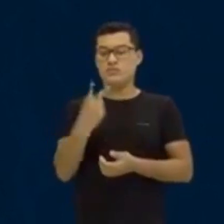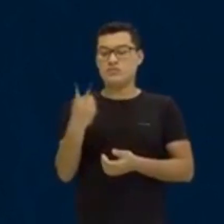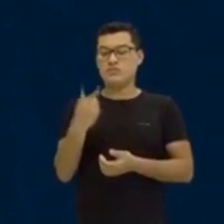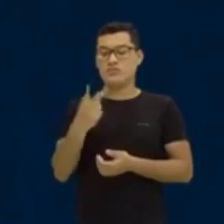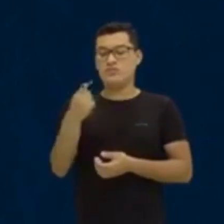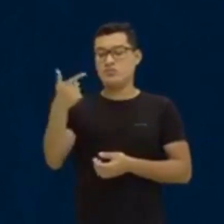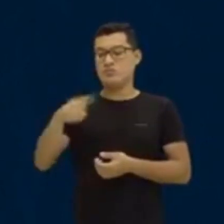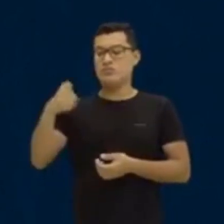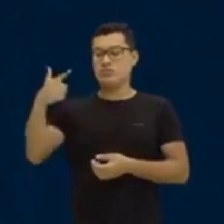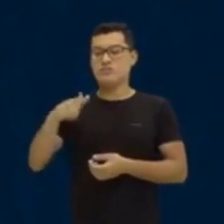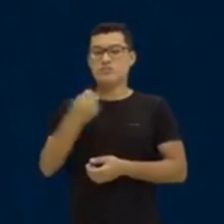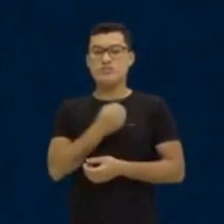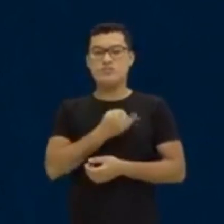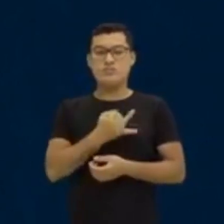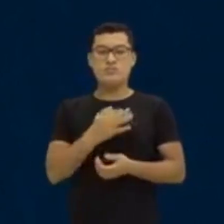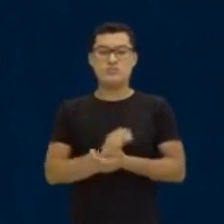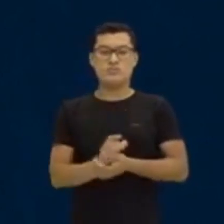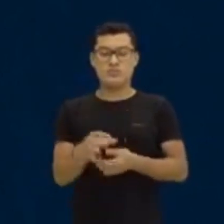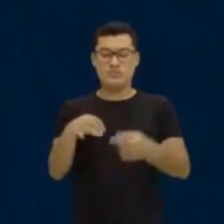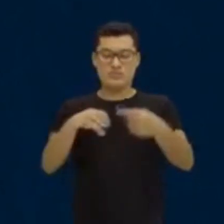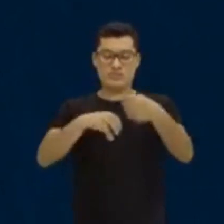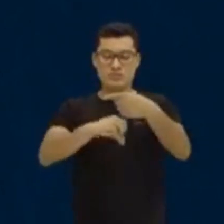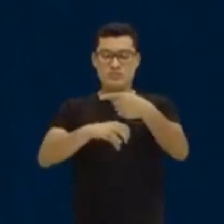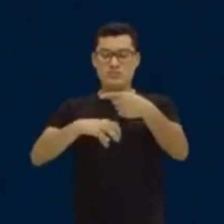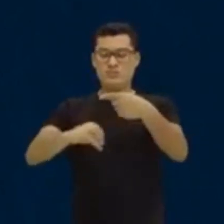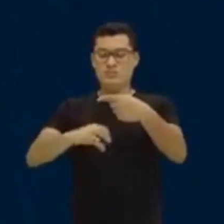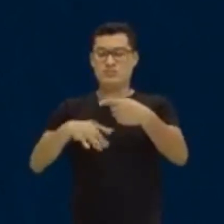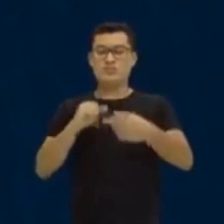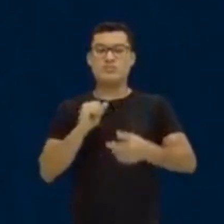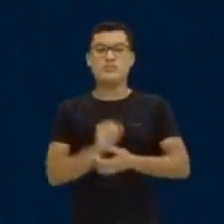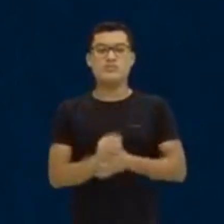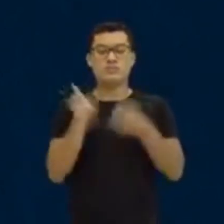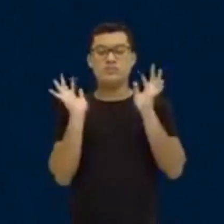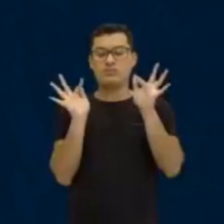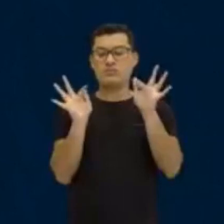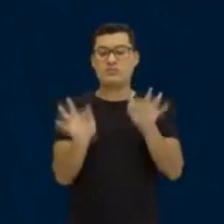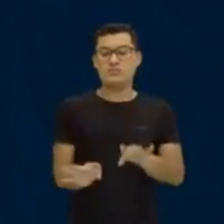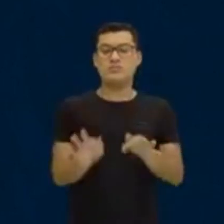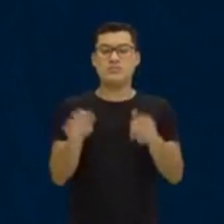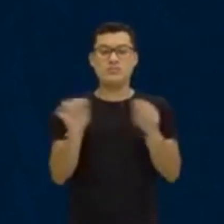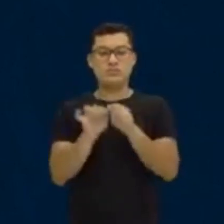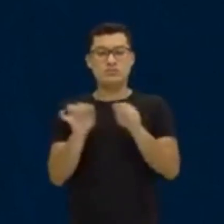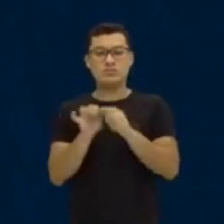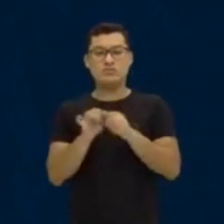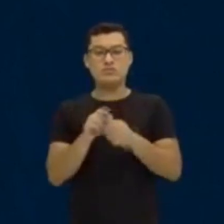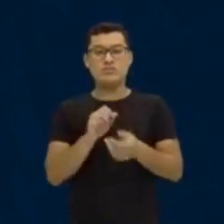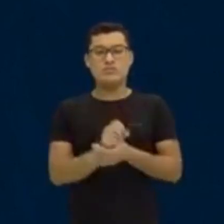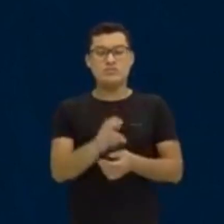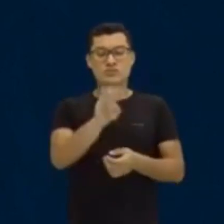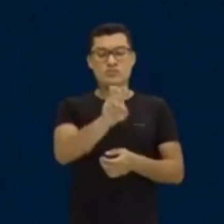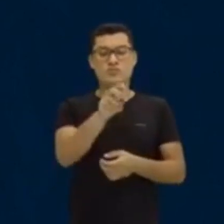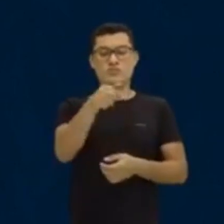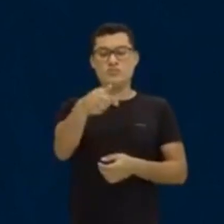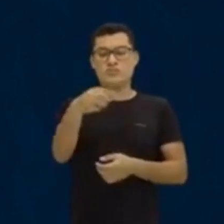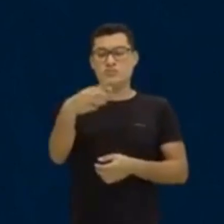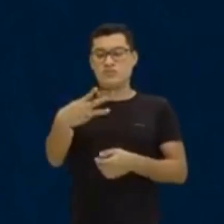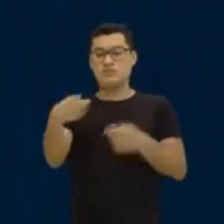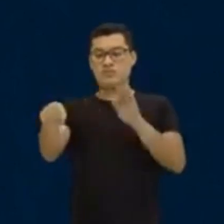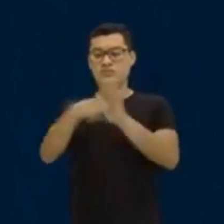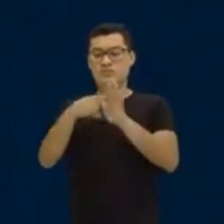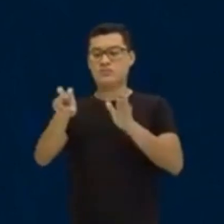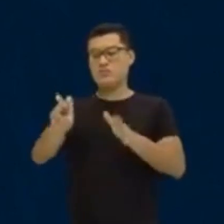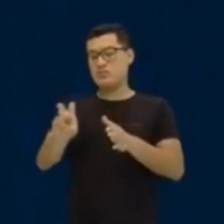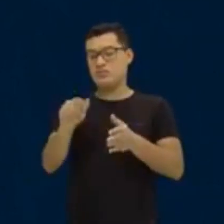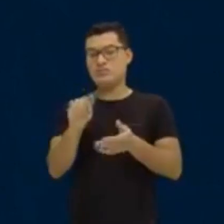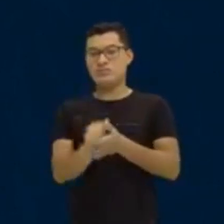se repetindo. Então, 99. Para finalizar, eu faço essa conta aqui. 573 menos